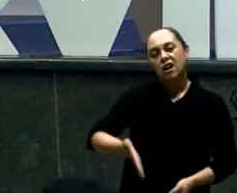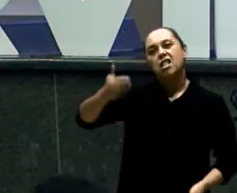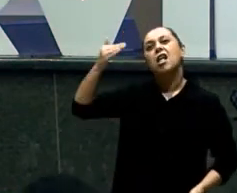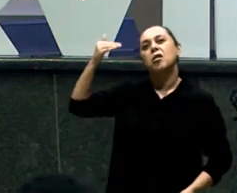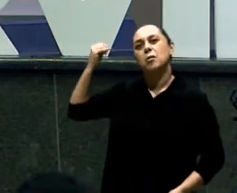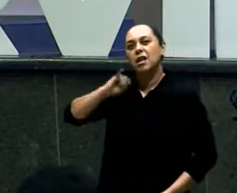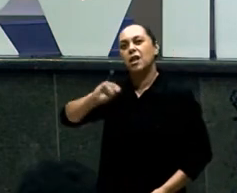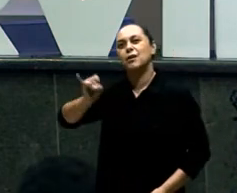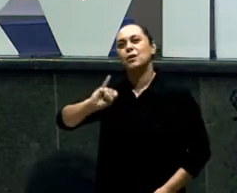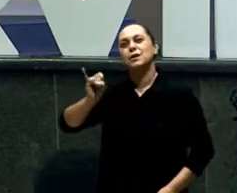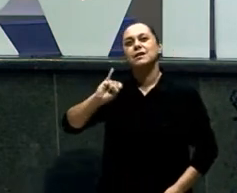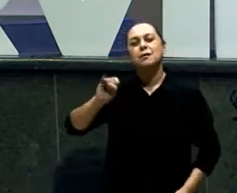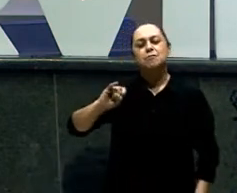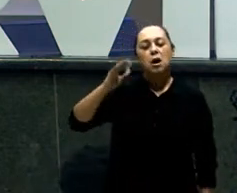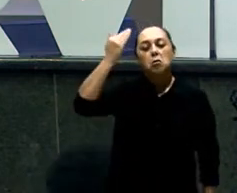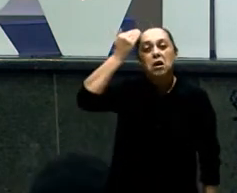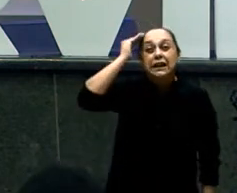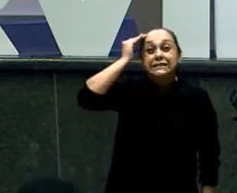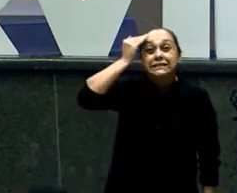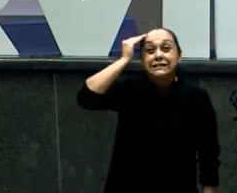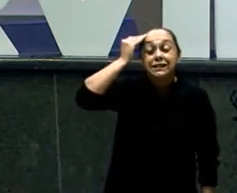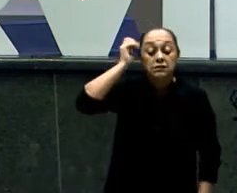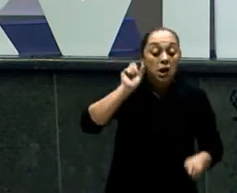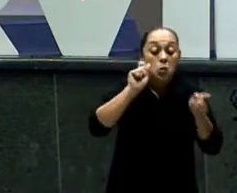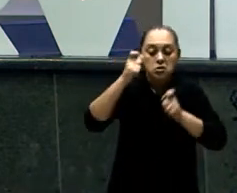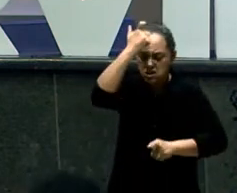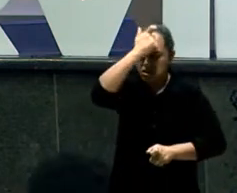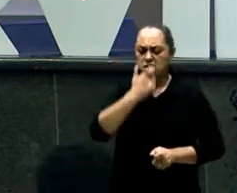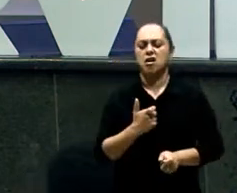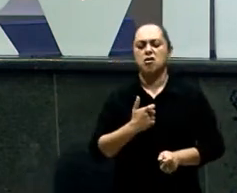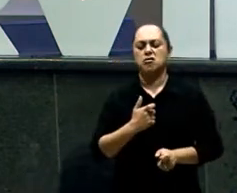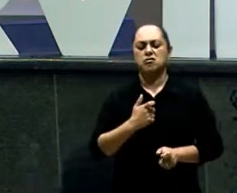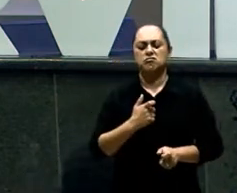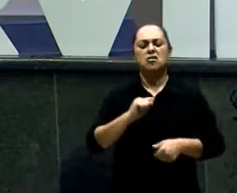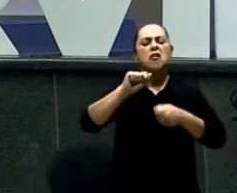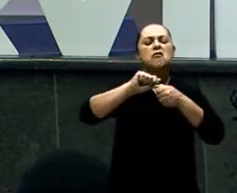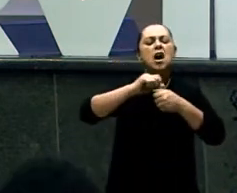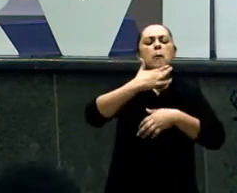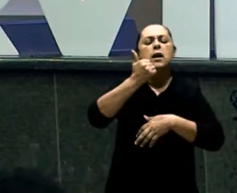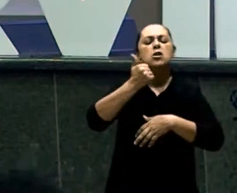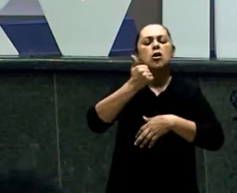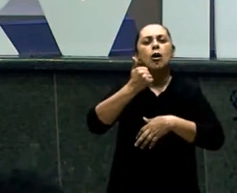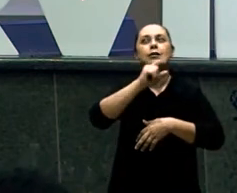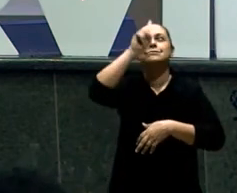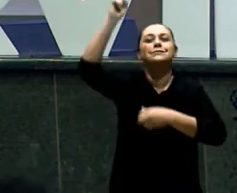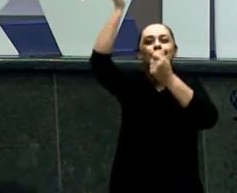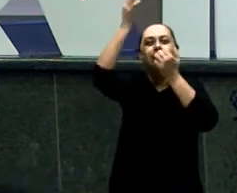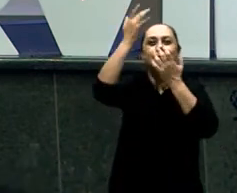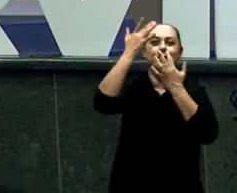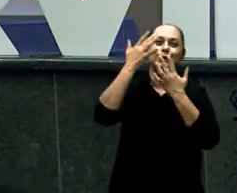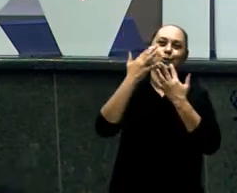Mas no dia Que ele investiu Naquilo que ele sabia Fazer Deus o abençoou